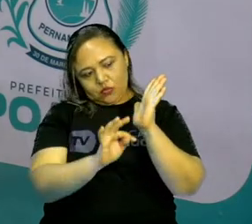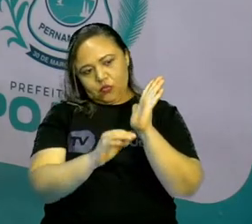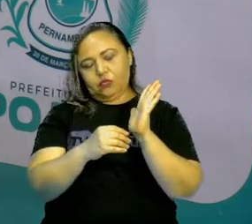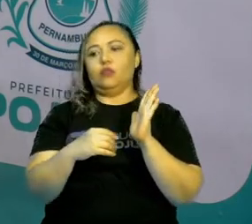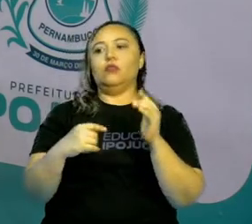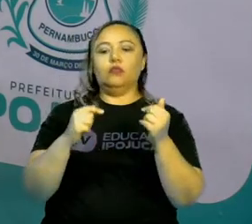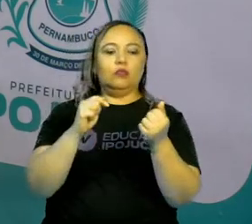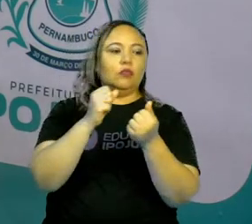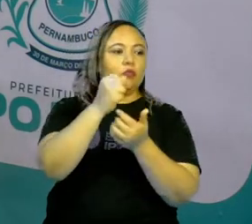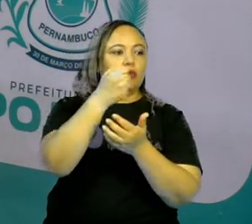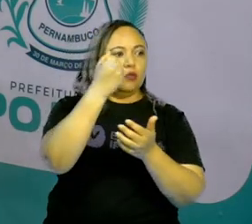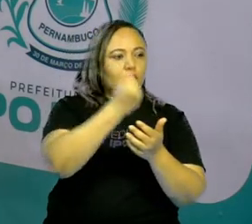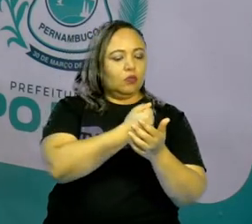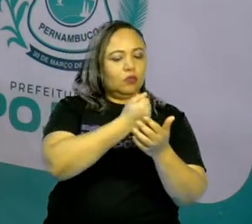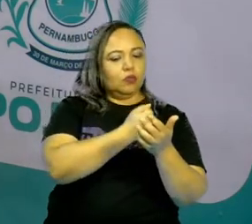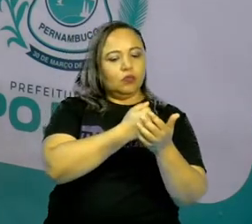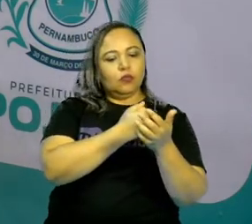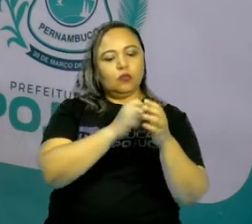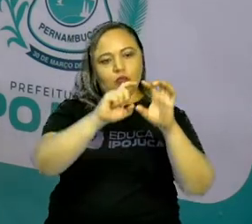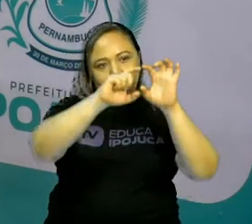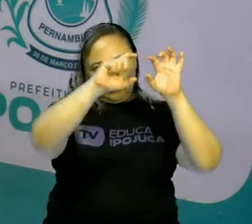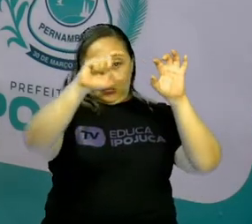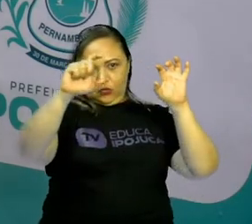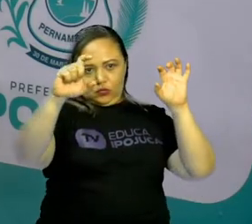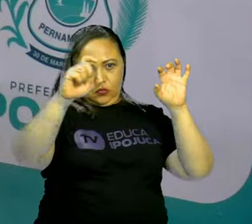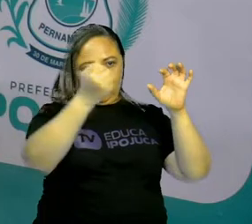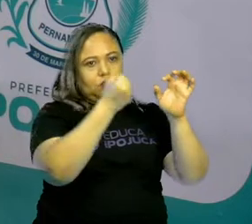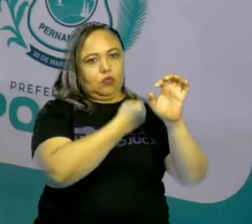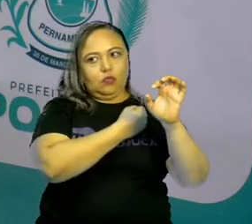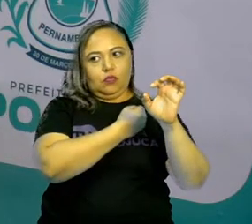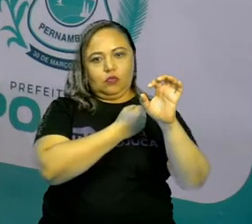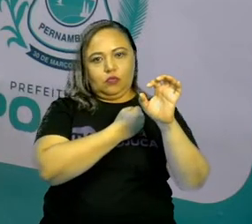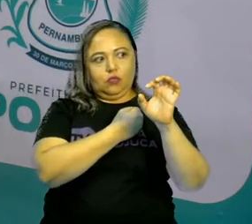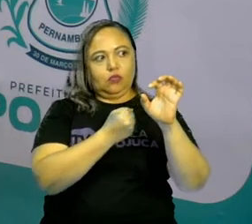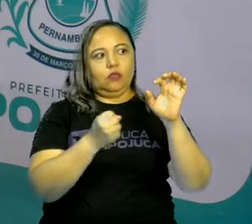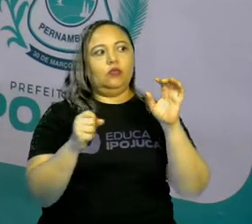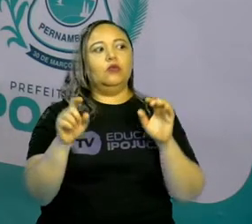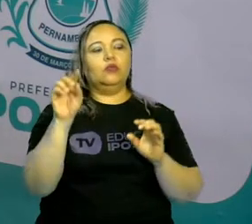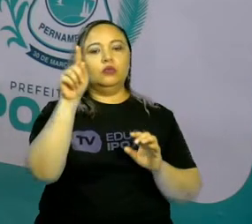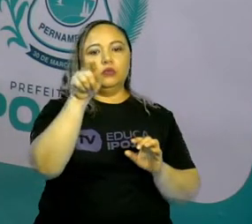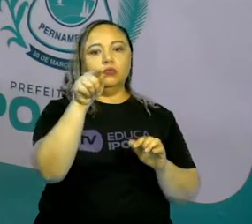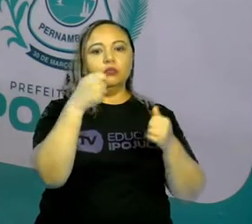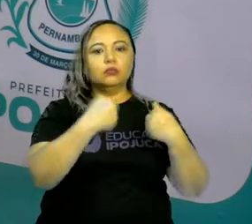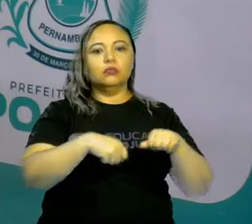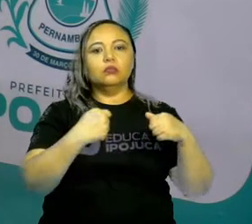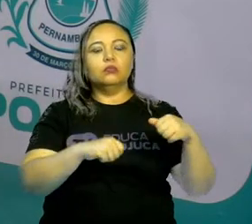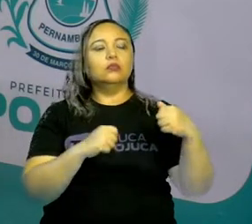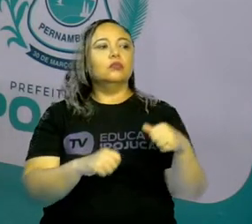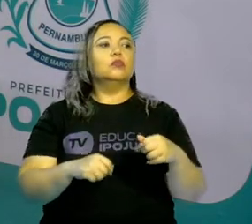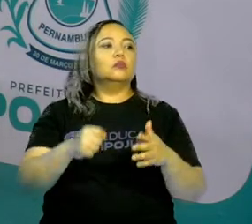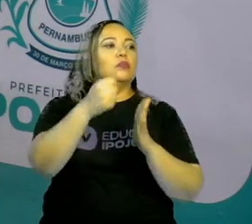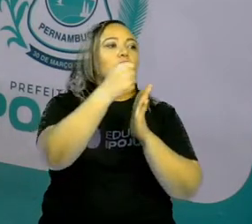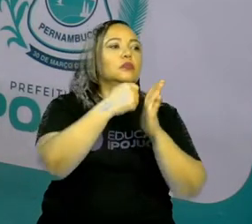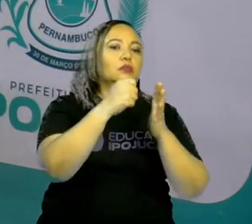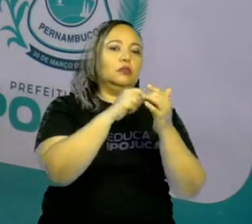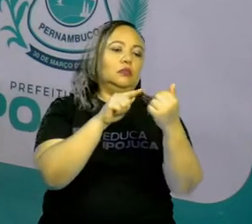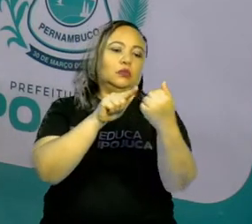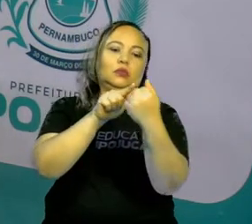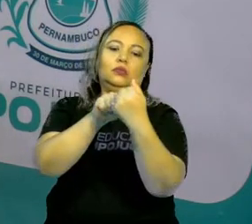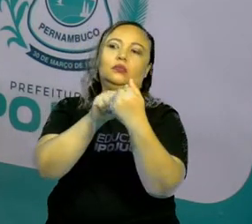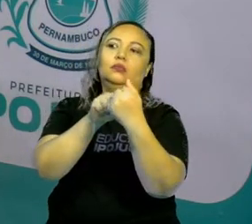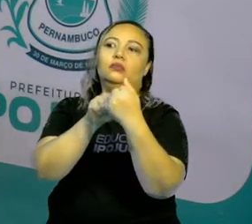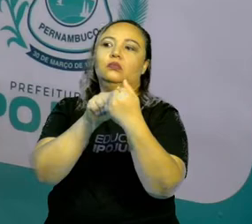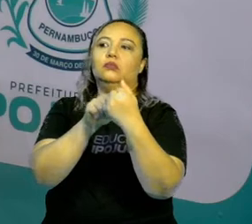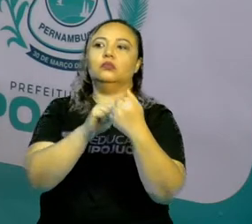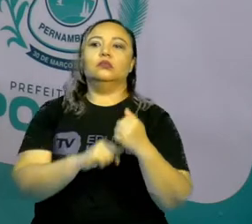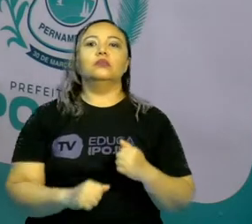tá certo? Vamos dizer, se esse aqui não fosse o vermelho fosse o verde, qual seria o número,